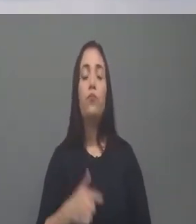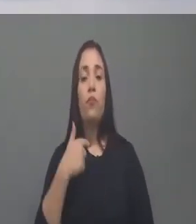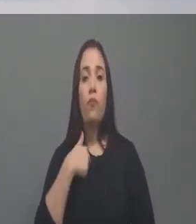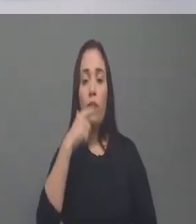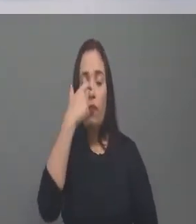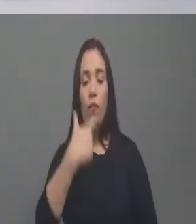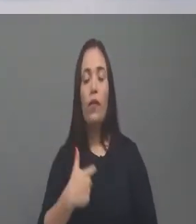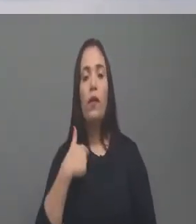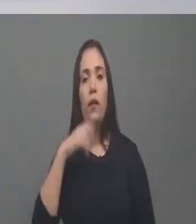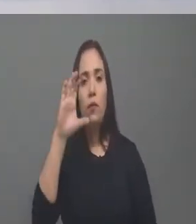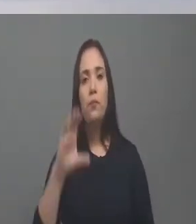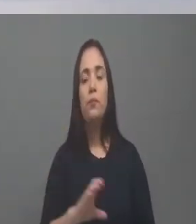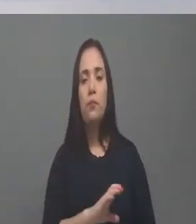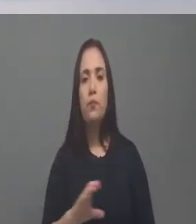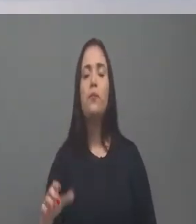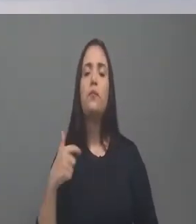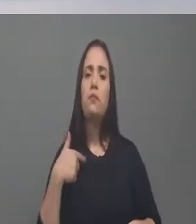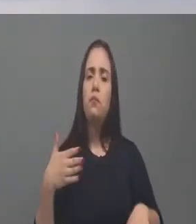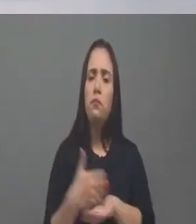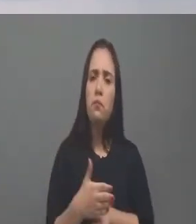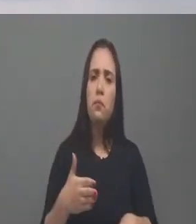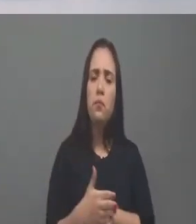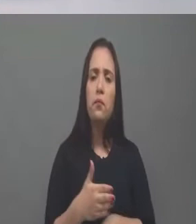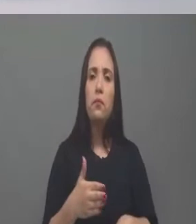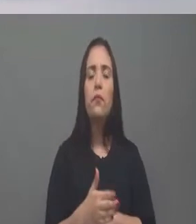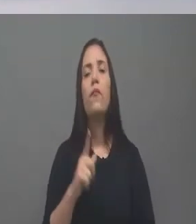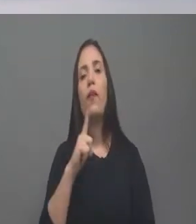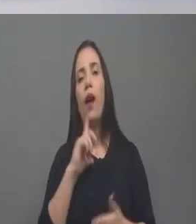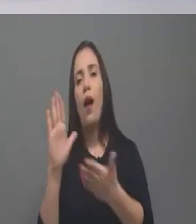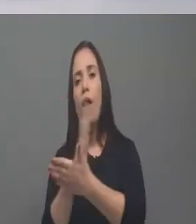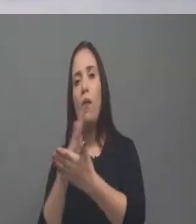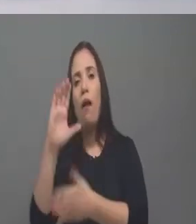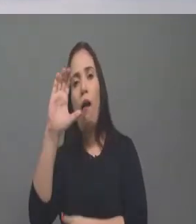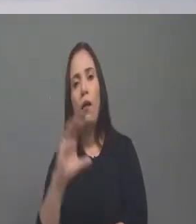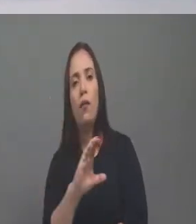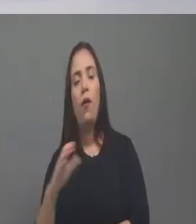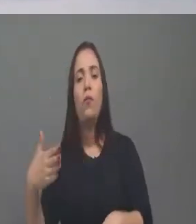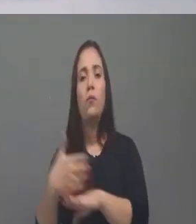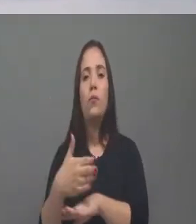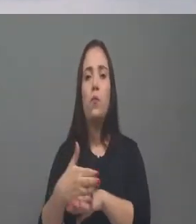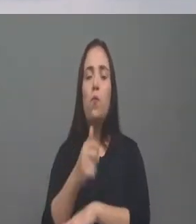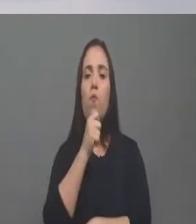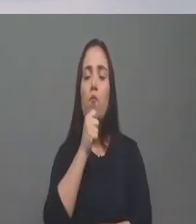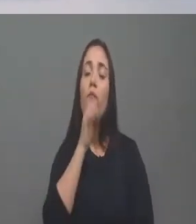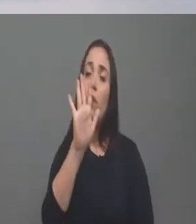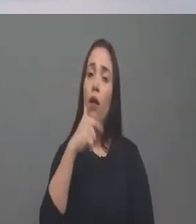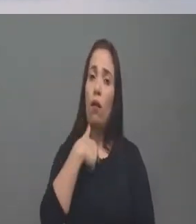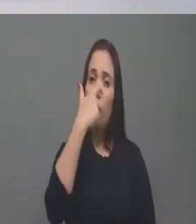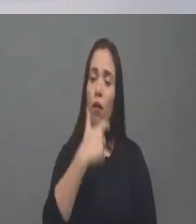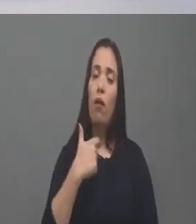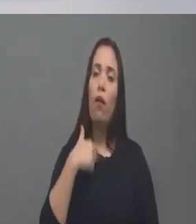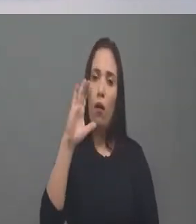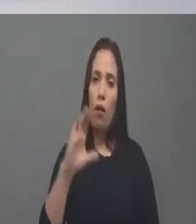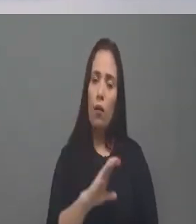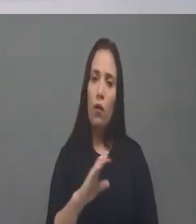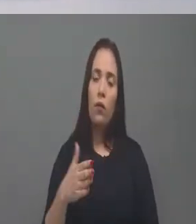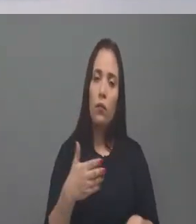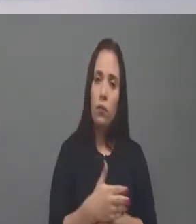católico, praticante, né, porque existe católico, católico, mas existe o católico que